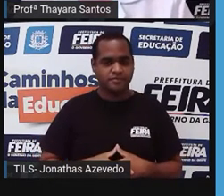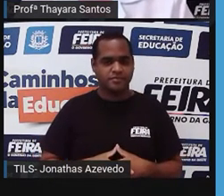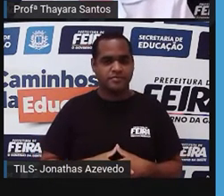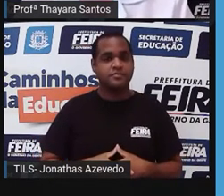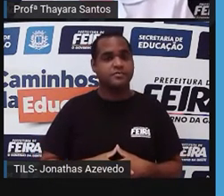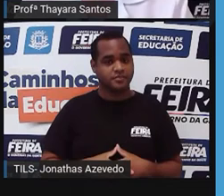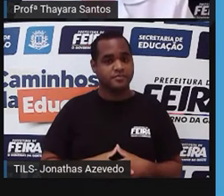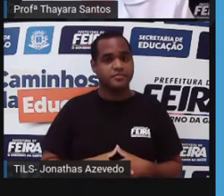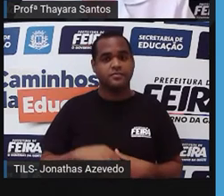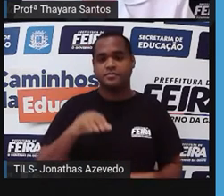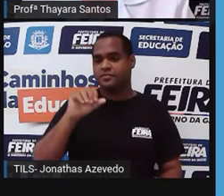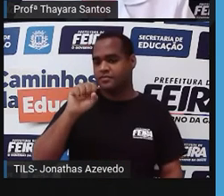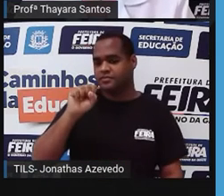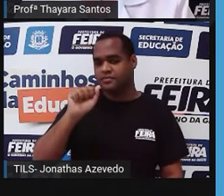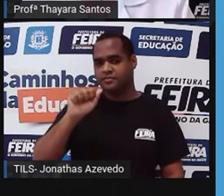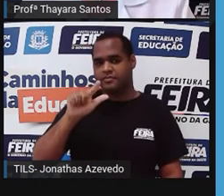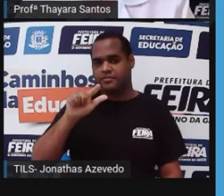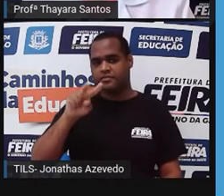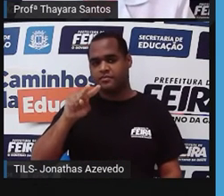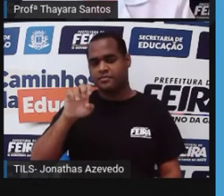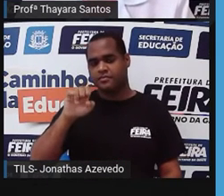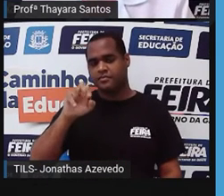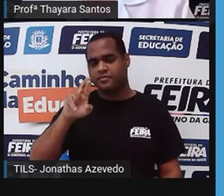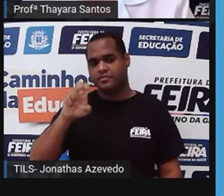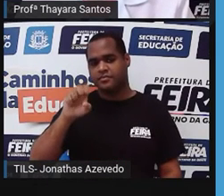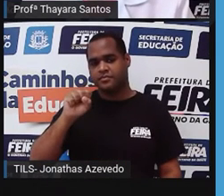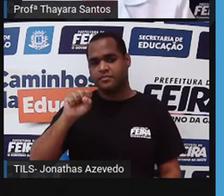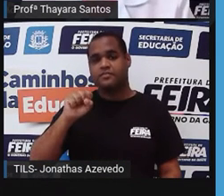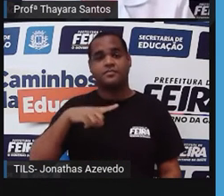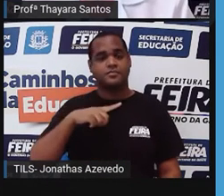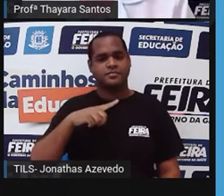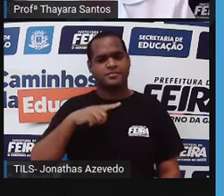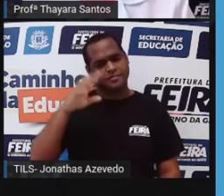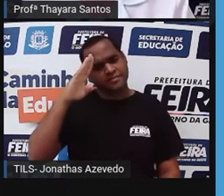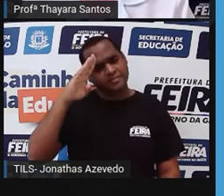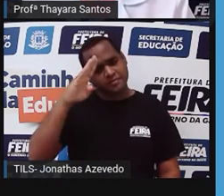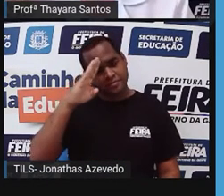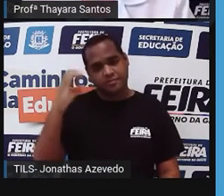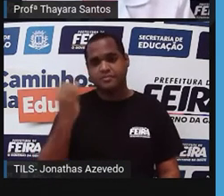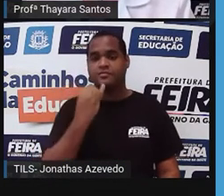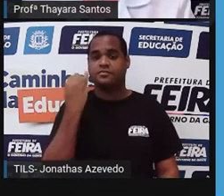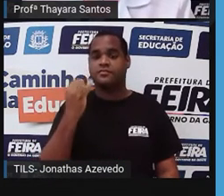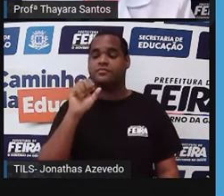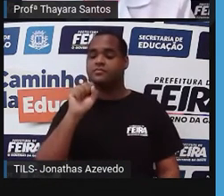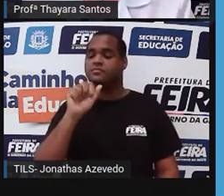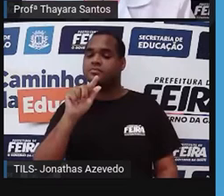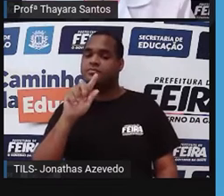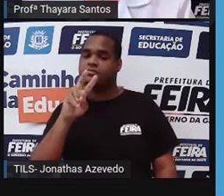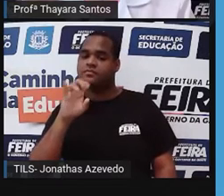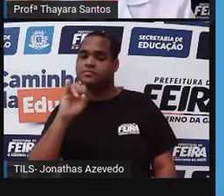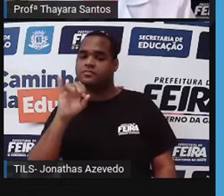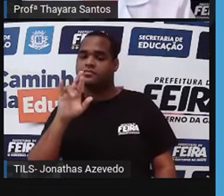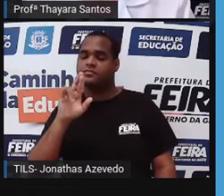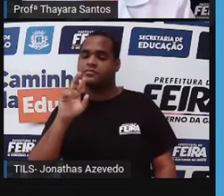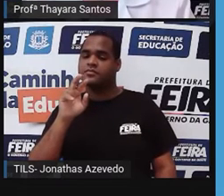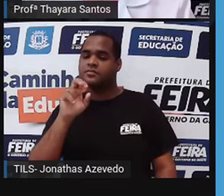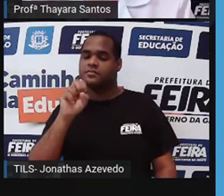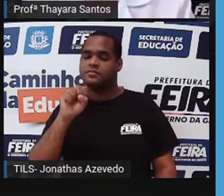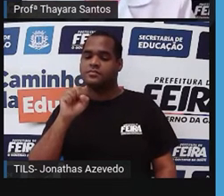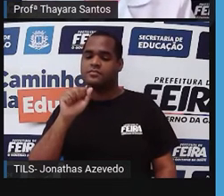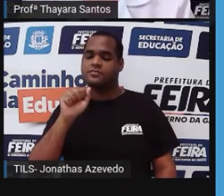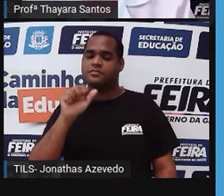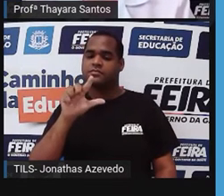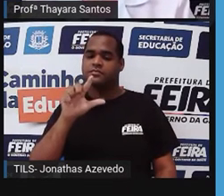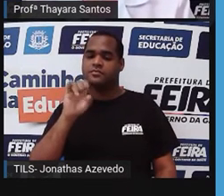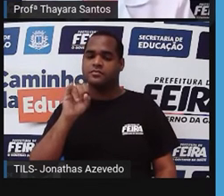as glândulas salivares, que a gente já falou sobre elas, a função delas é produzir a saliva e a amilase salivar, que é a enzima